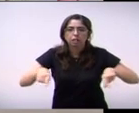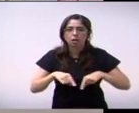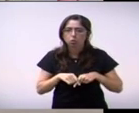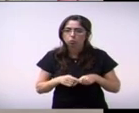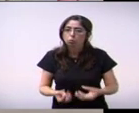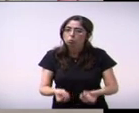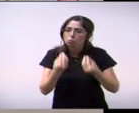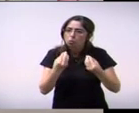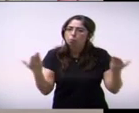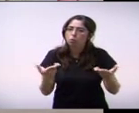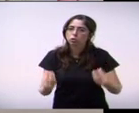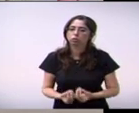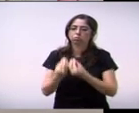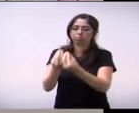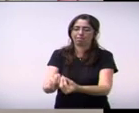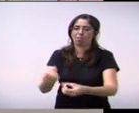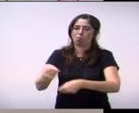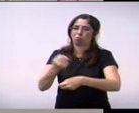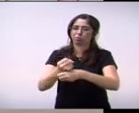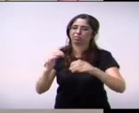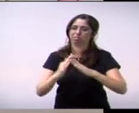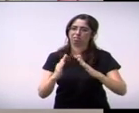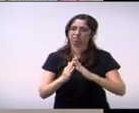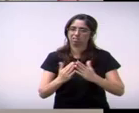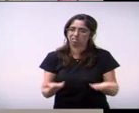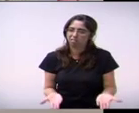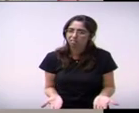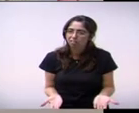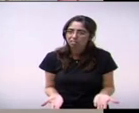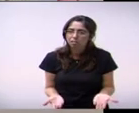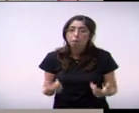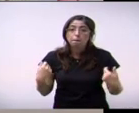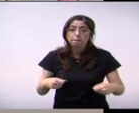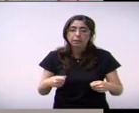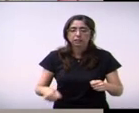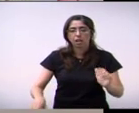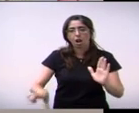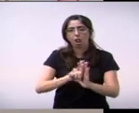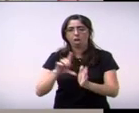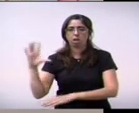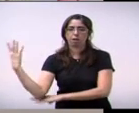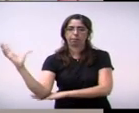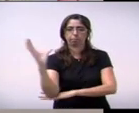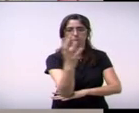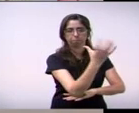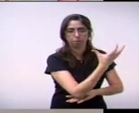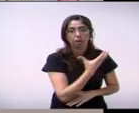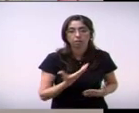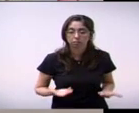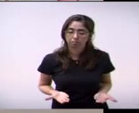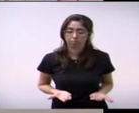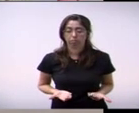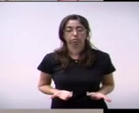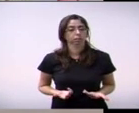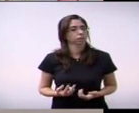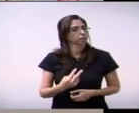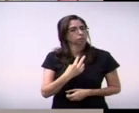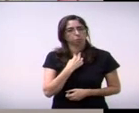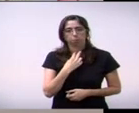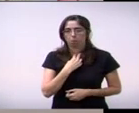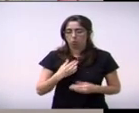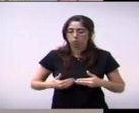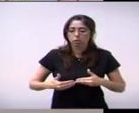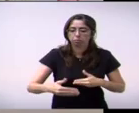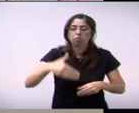então nobres colegas eu acho que temos aqui que analisar muito bem o que iremos votar logo mais